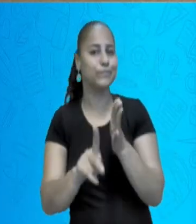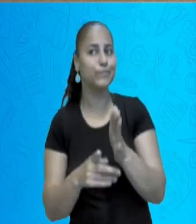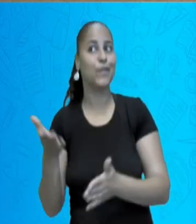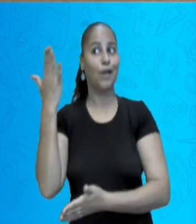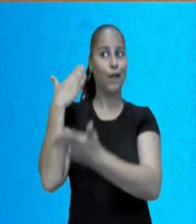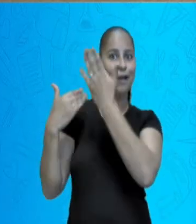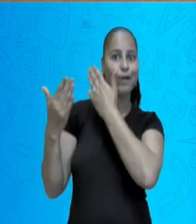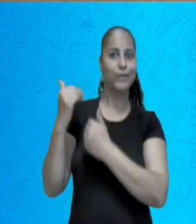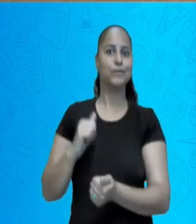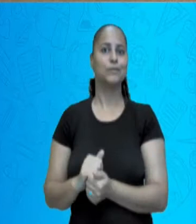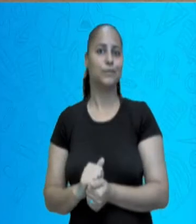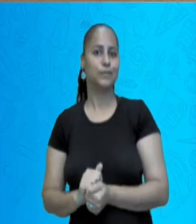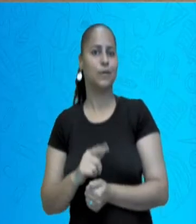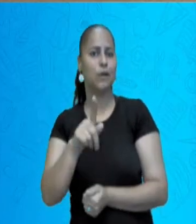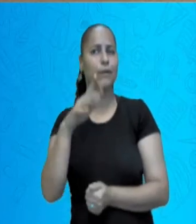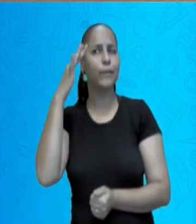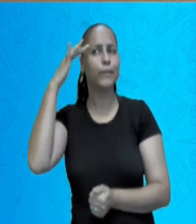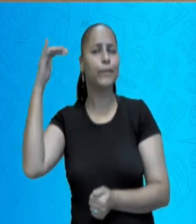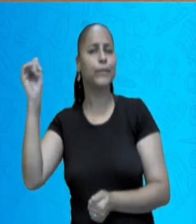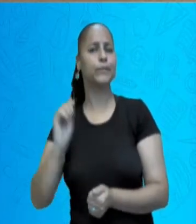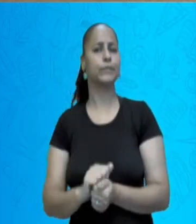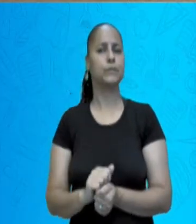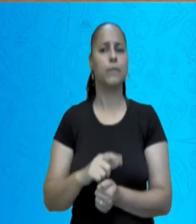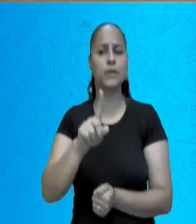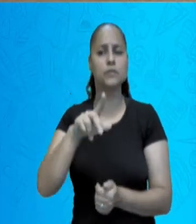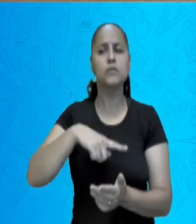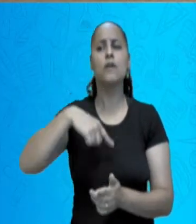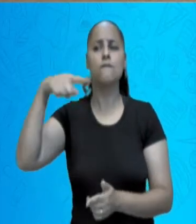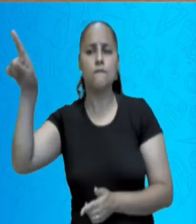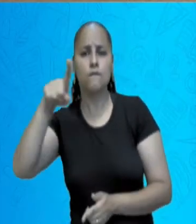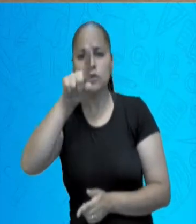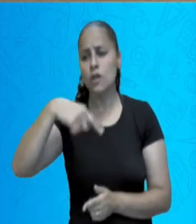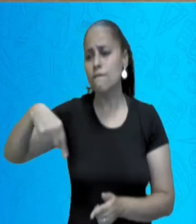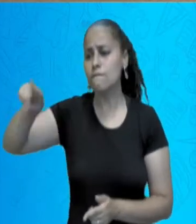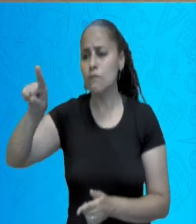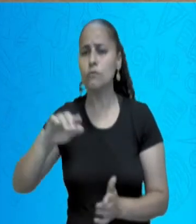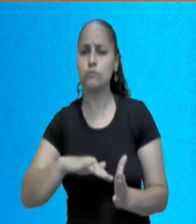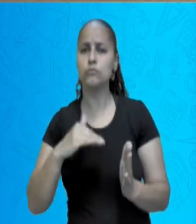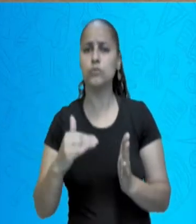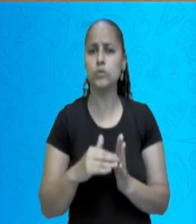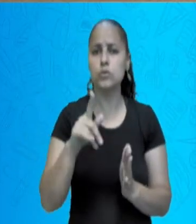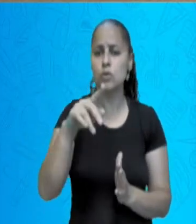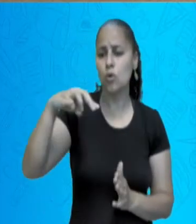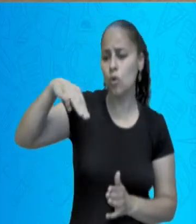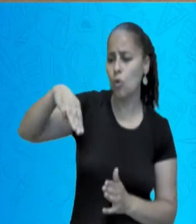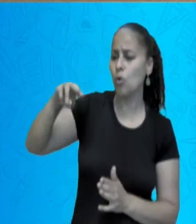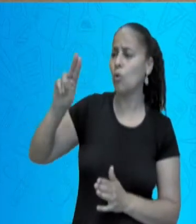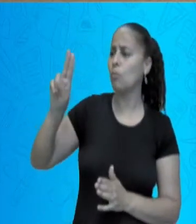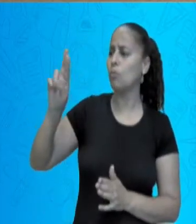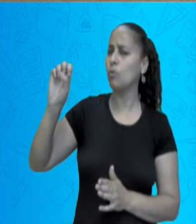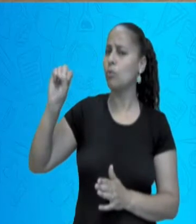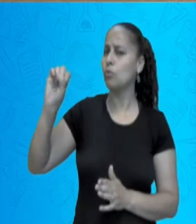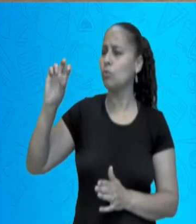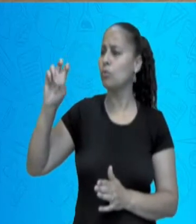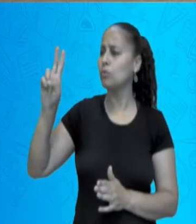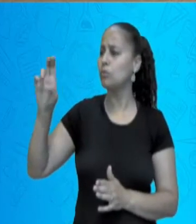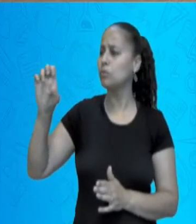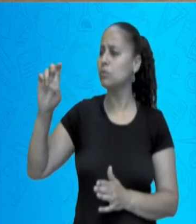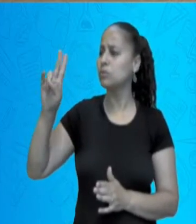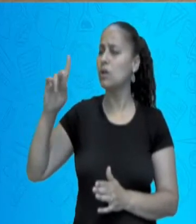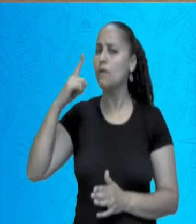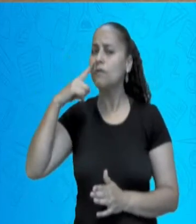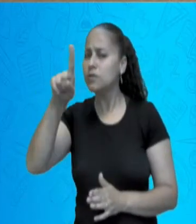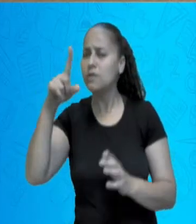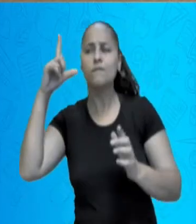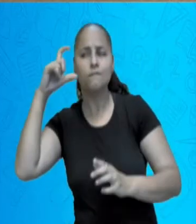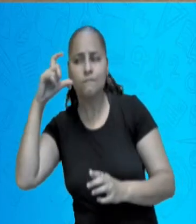bem, mas se você for no museu da nossa cidade, você vai ver a fotografia. Você vai